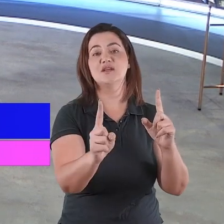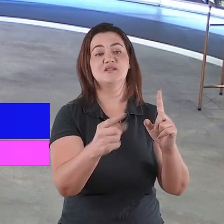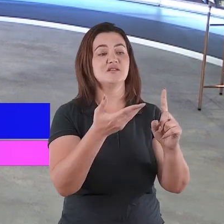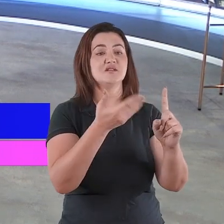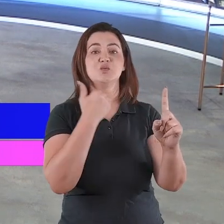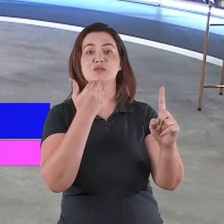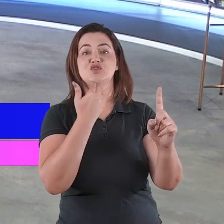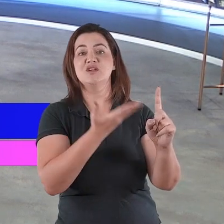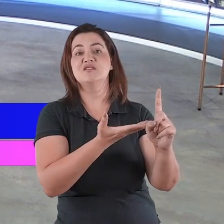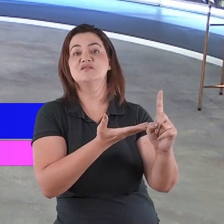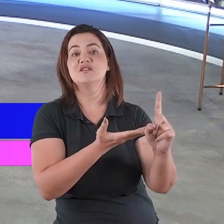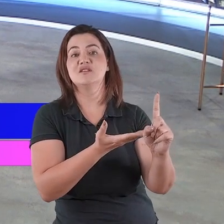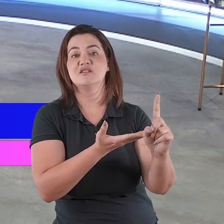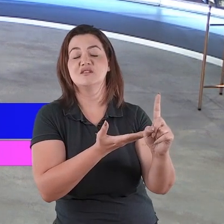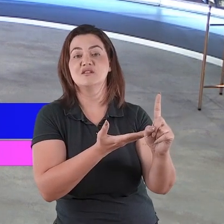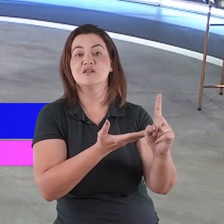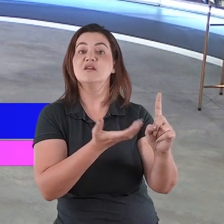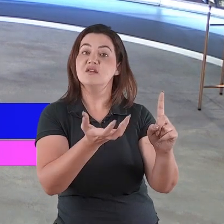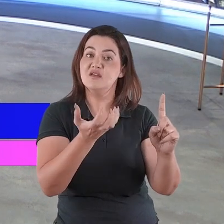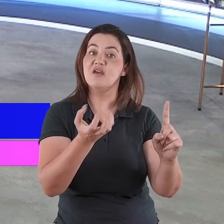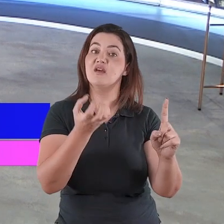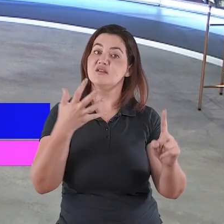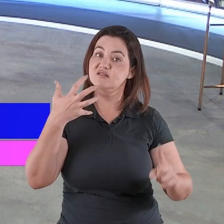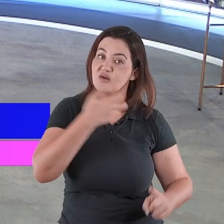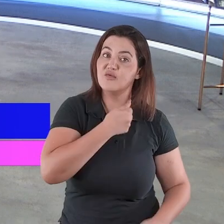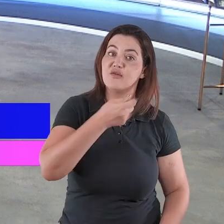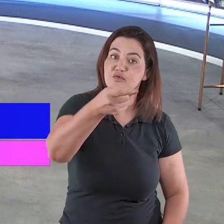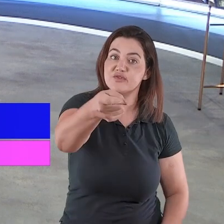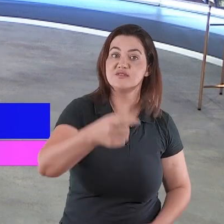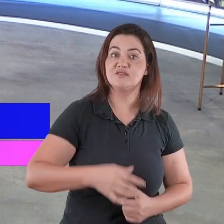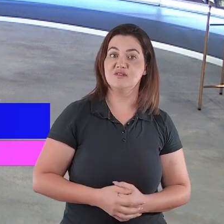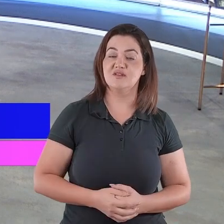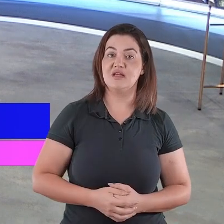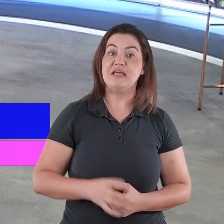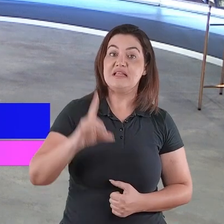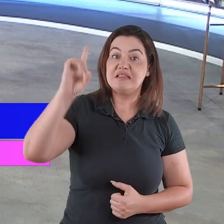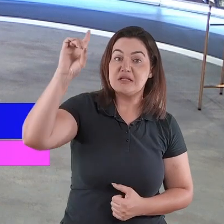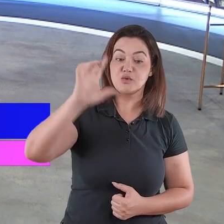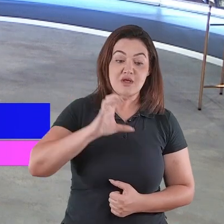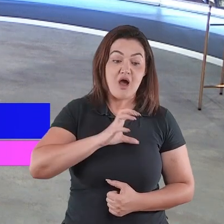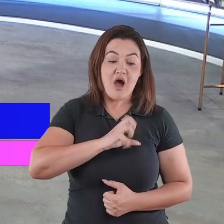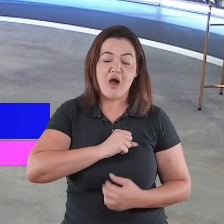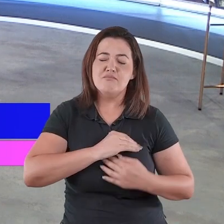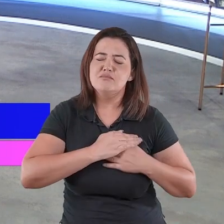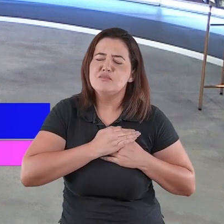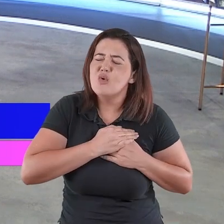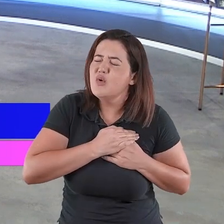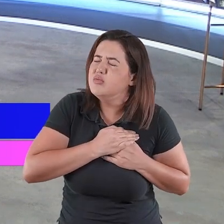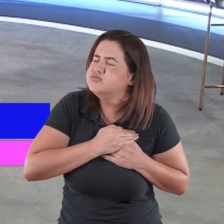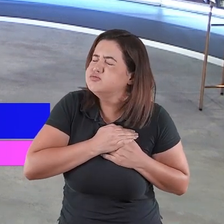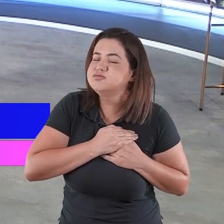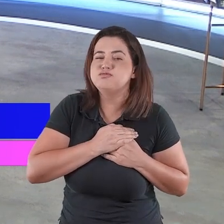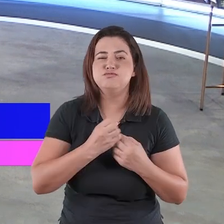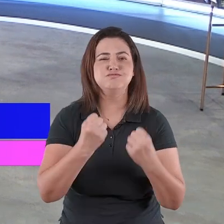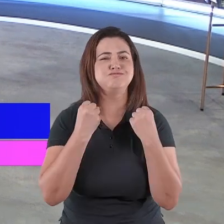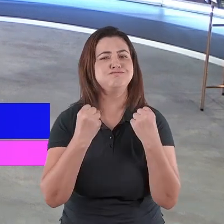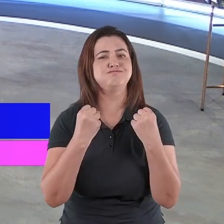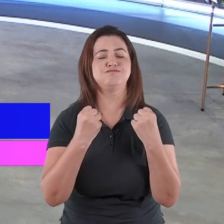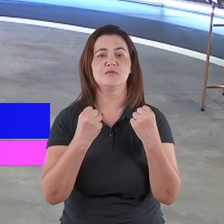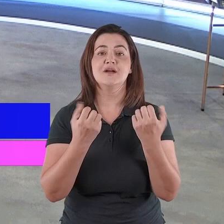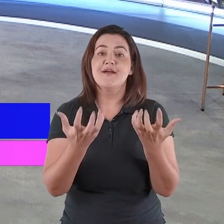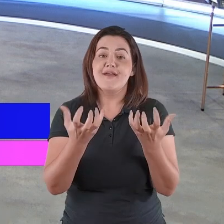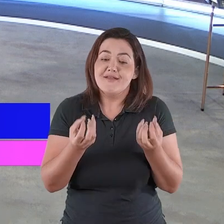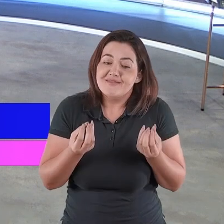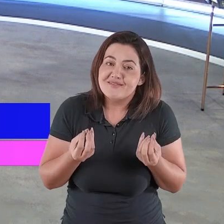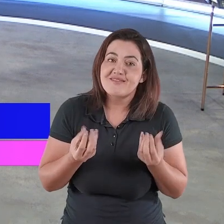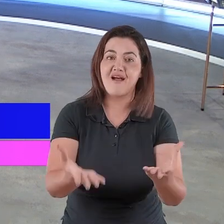no mundo Ele já nasceu, Deus amou o mundo de tal maneira que deu Cristo e Ele veio e viveu aqui entre nós.